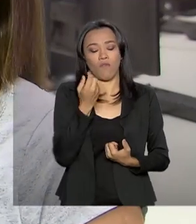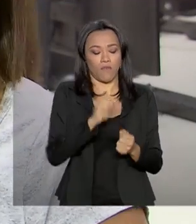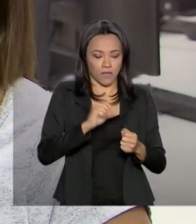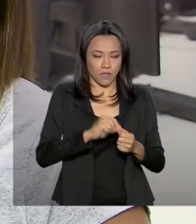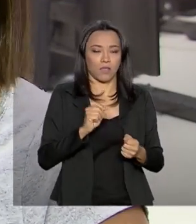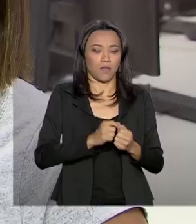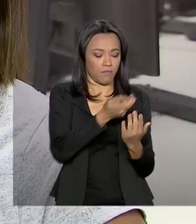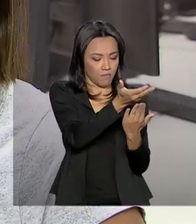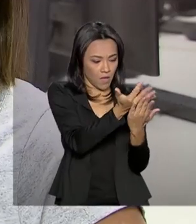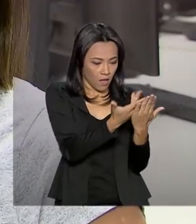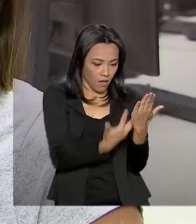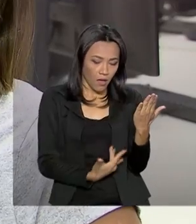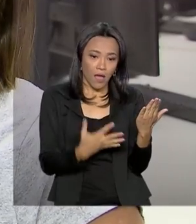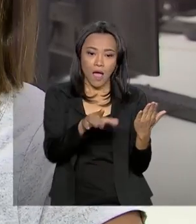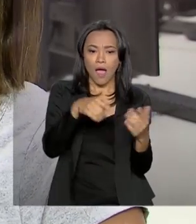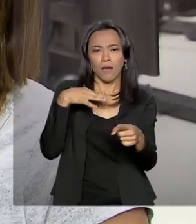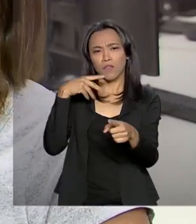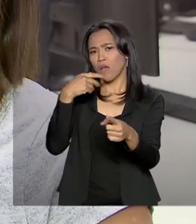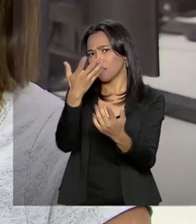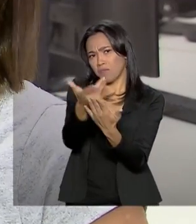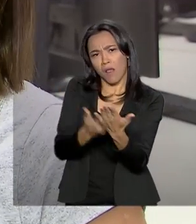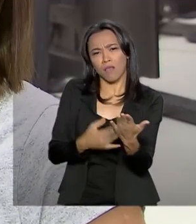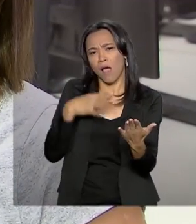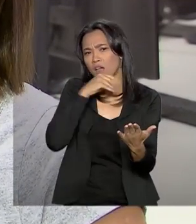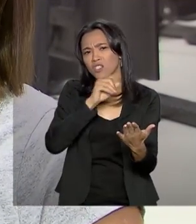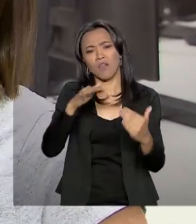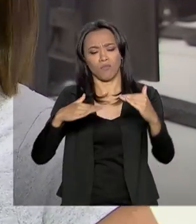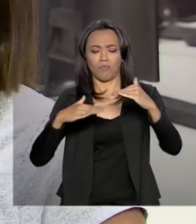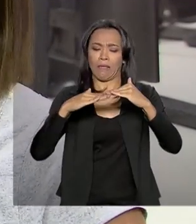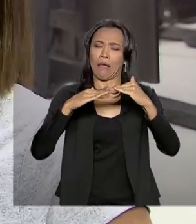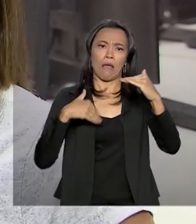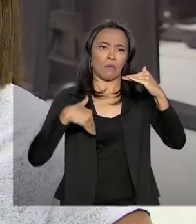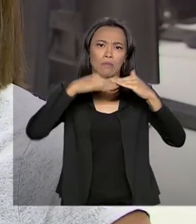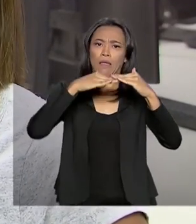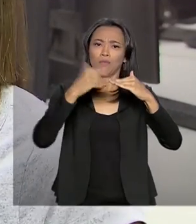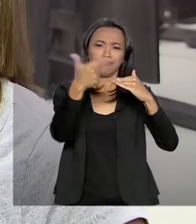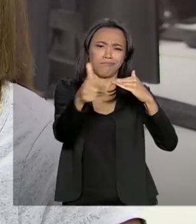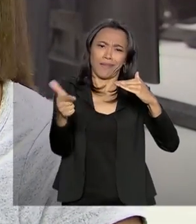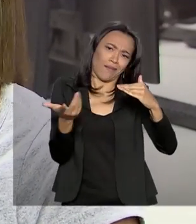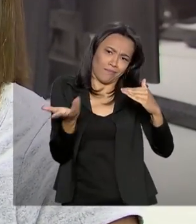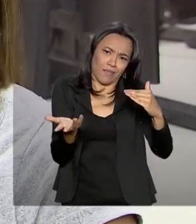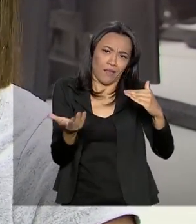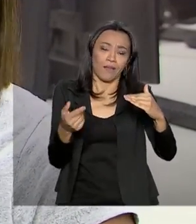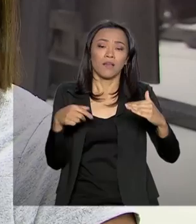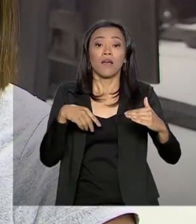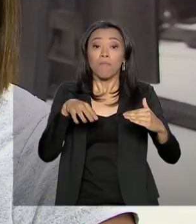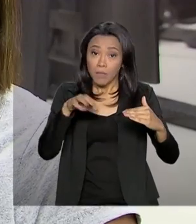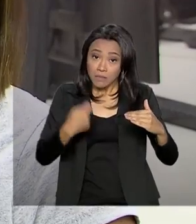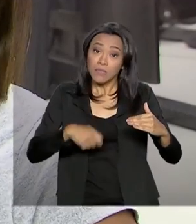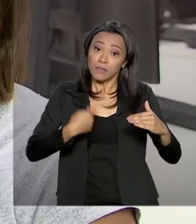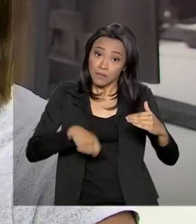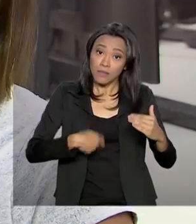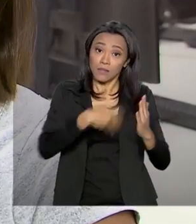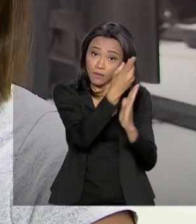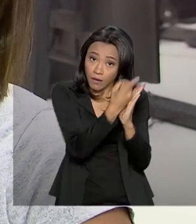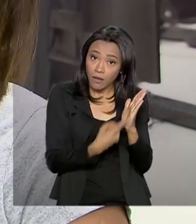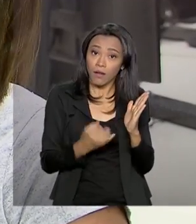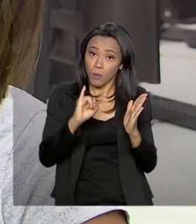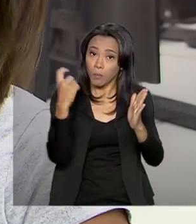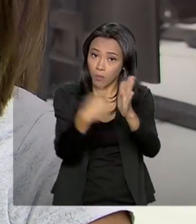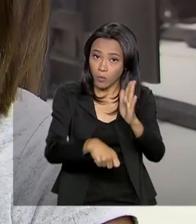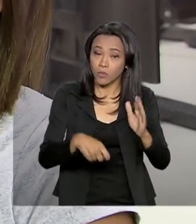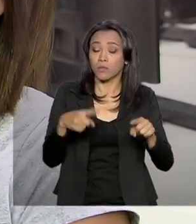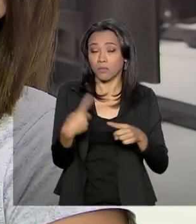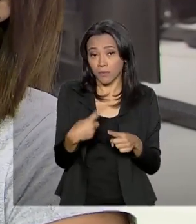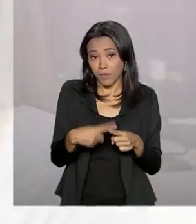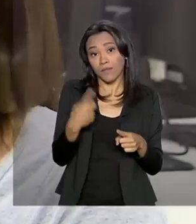Às vezes a gente não declara porque acha que o valor não alcança o teto e só por causa disso e na verdade deve se declarar, porque ainda assim tem